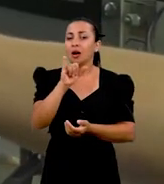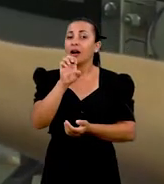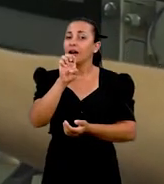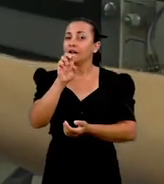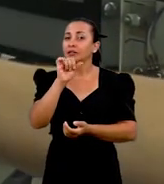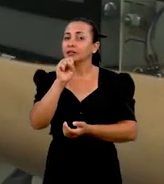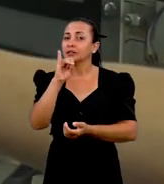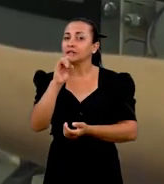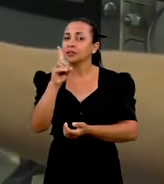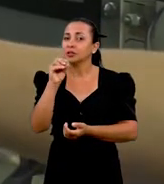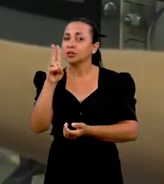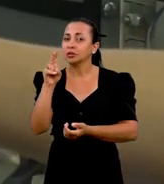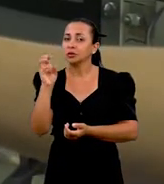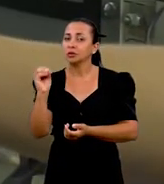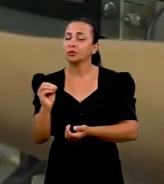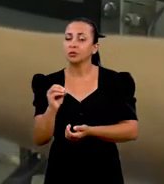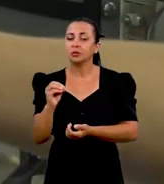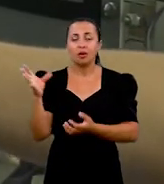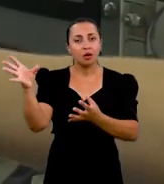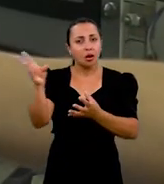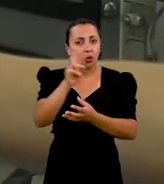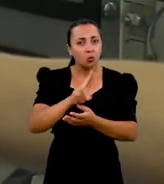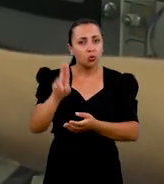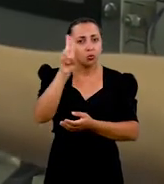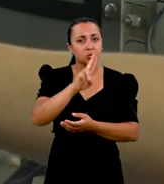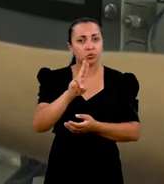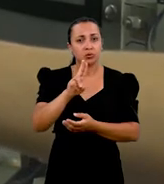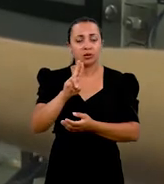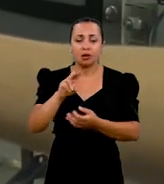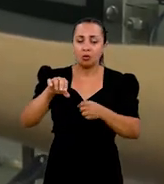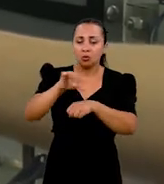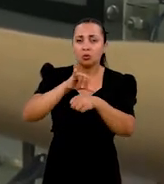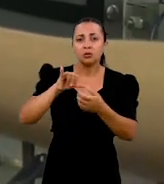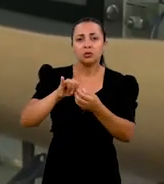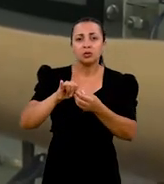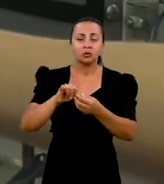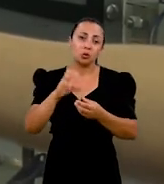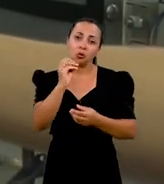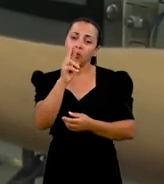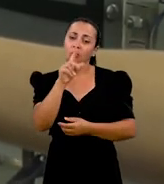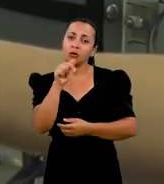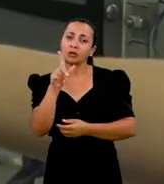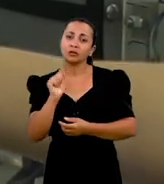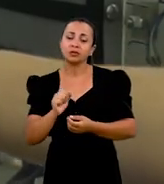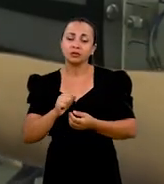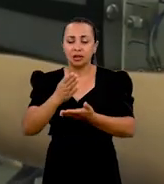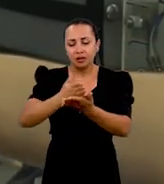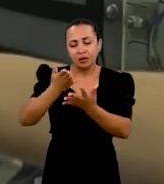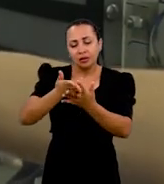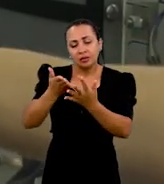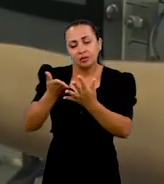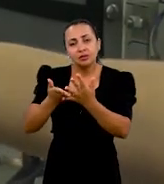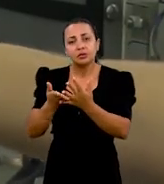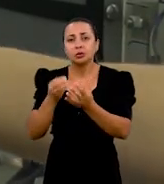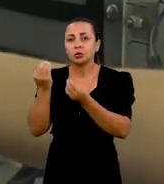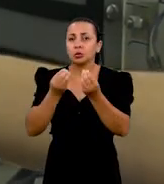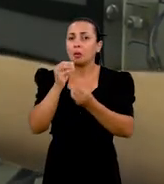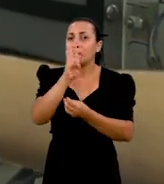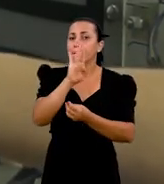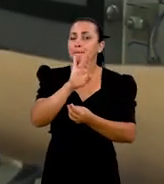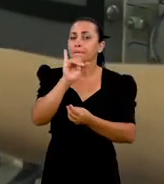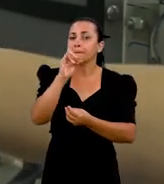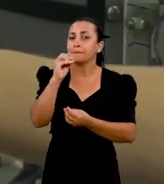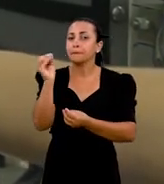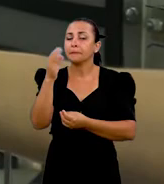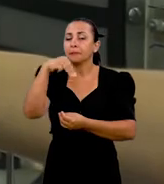que são utilizados para agregar a produção de hidrogênio são substratos orgânicos classificados atualmente como resíduo de biomassa.